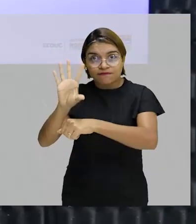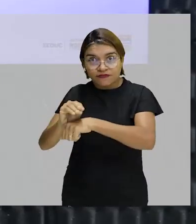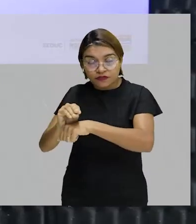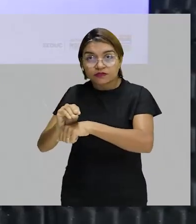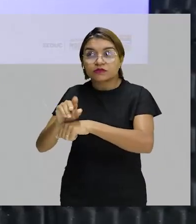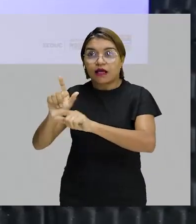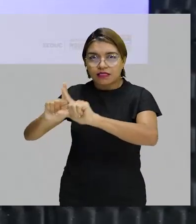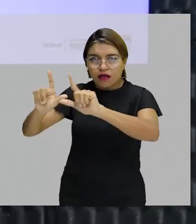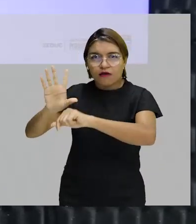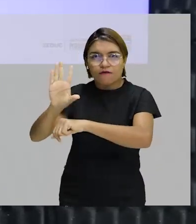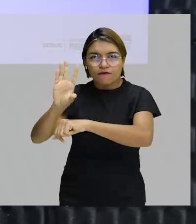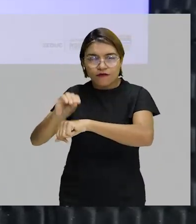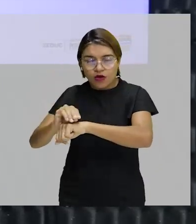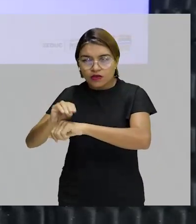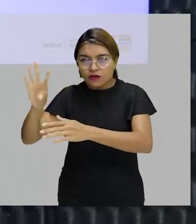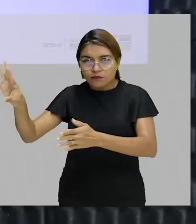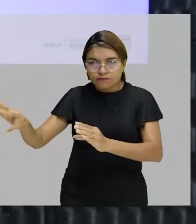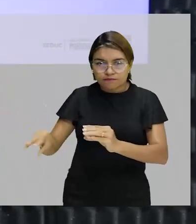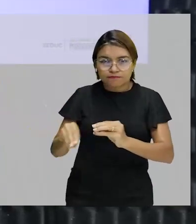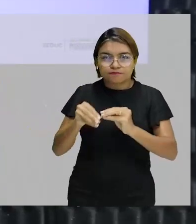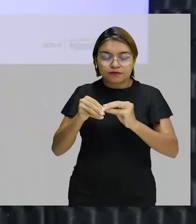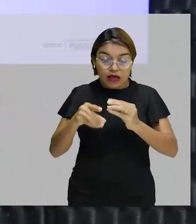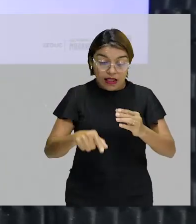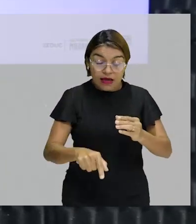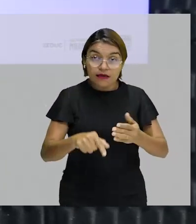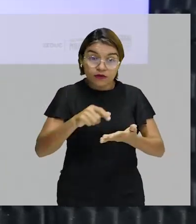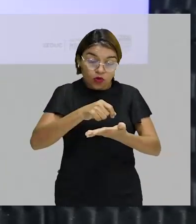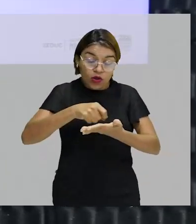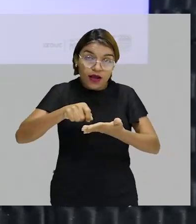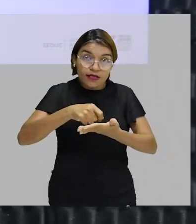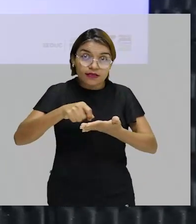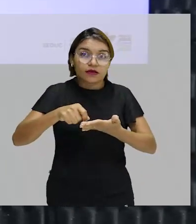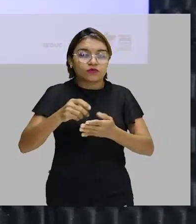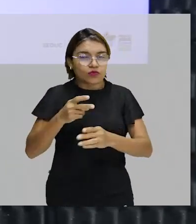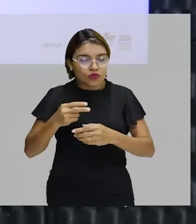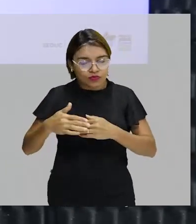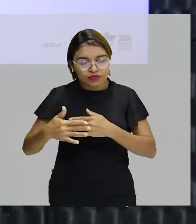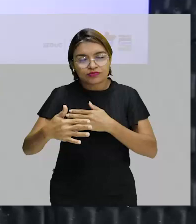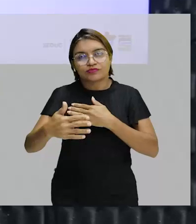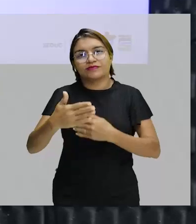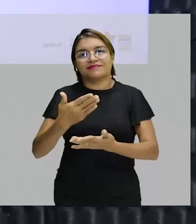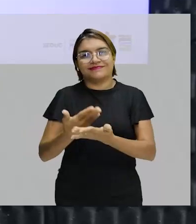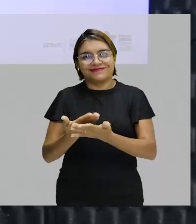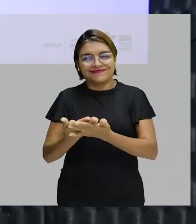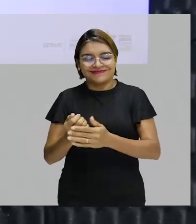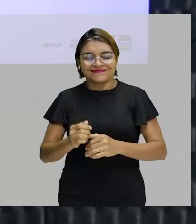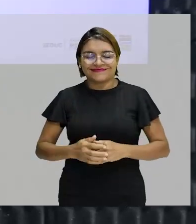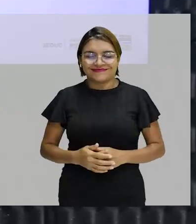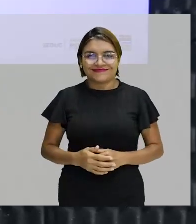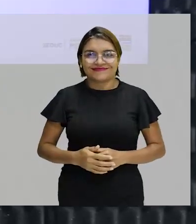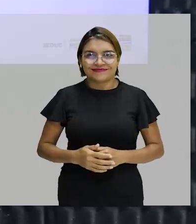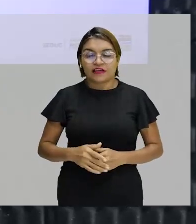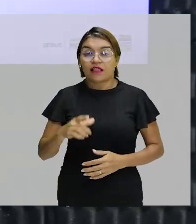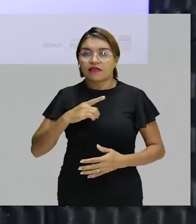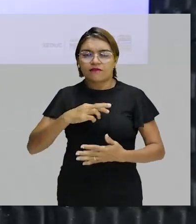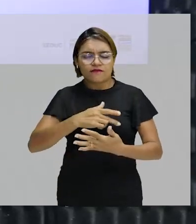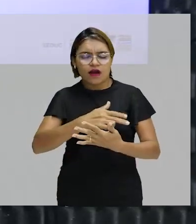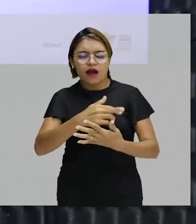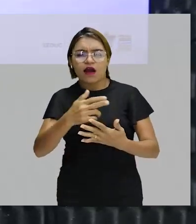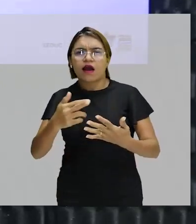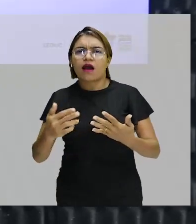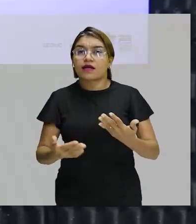passa essas informações para o seu caderno e aí você vai continuar com seus estudos. Show de bola? Bom, estamos em uma série de aulas